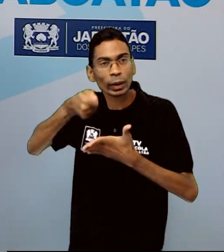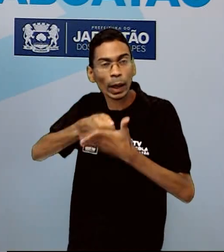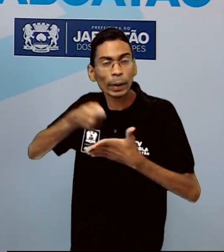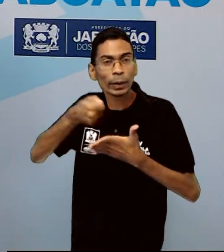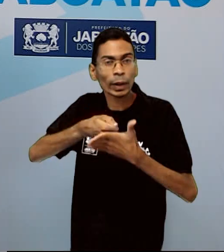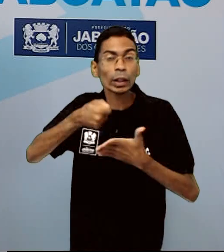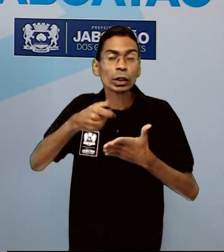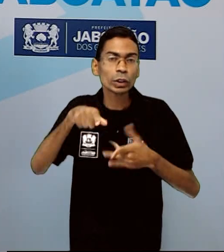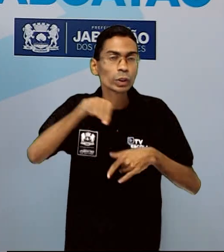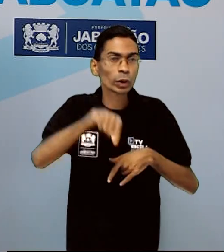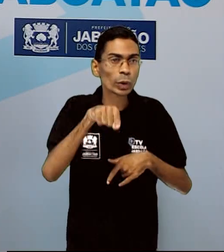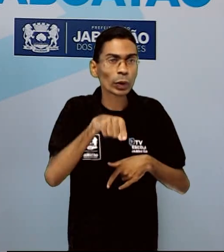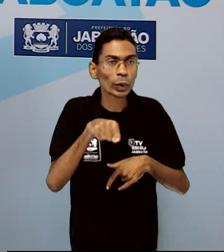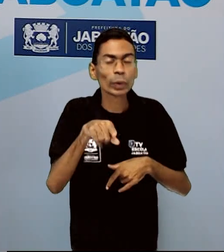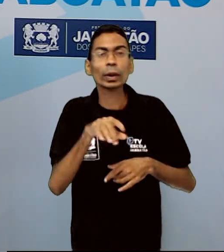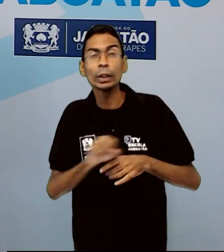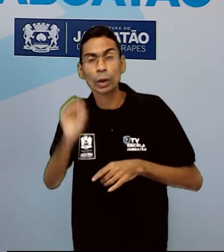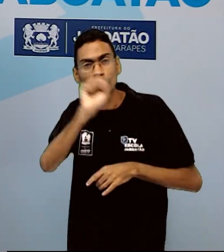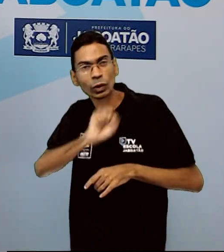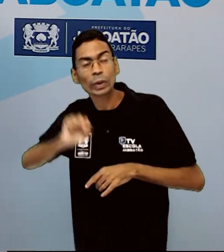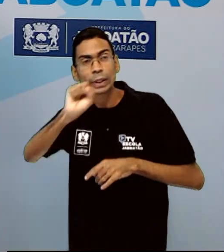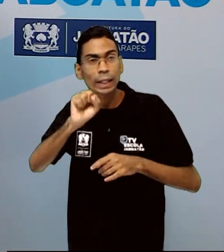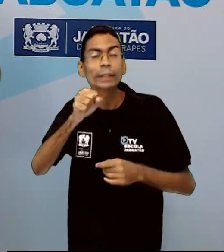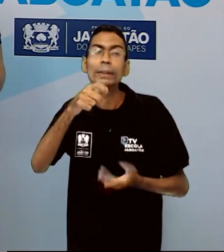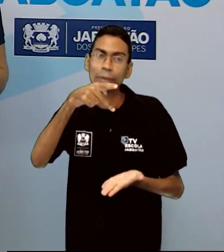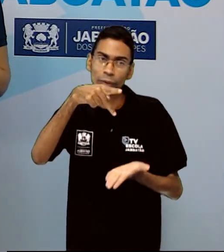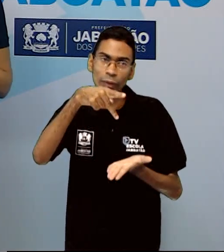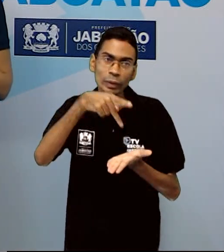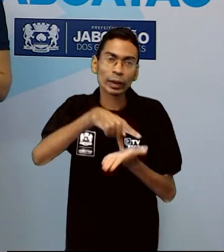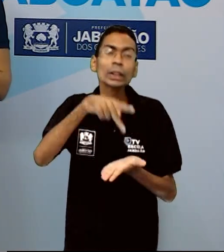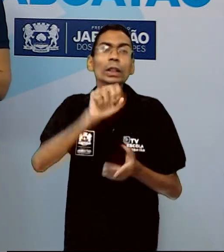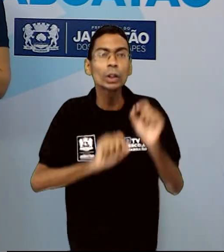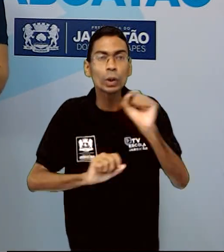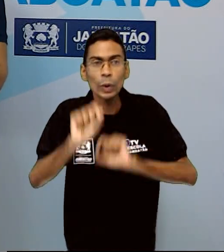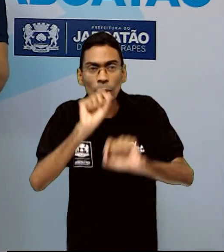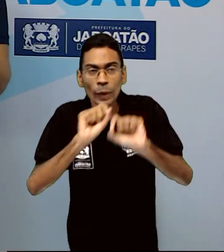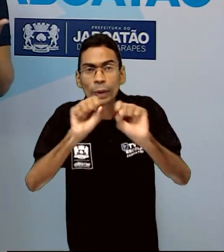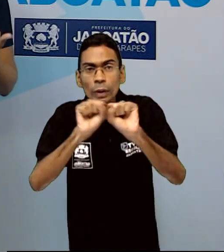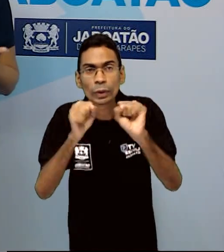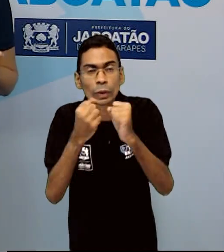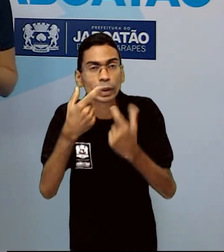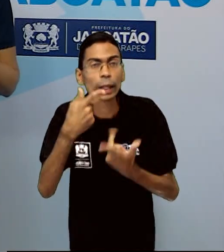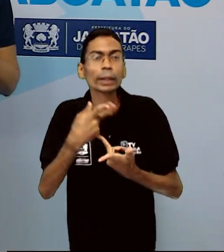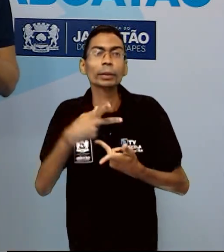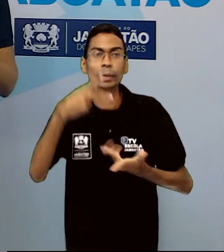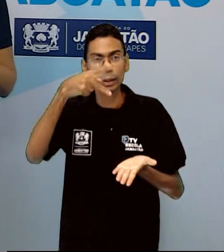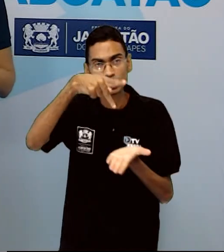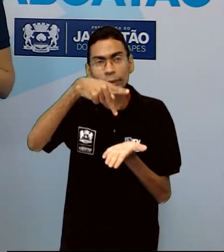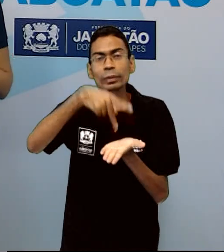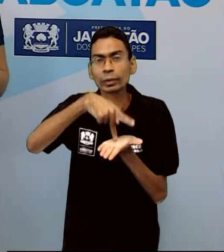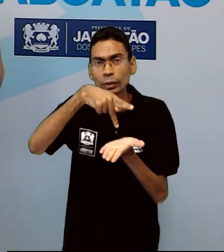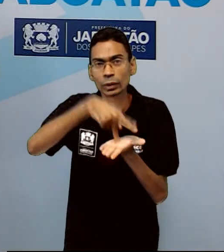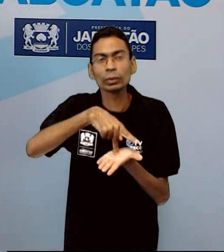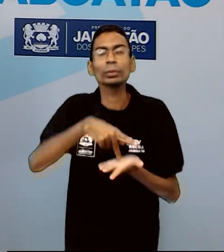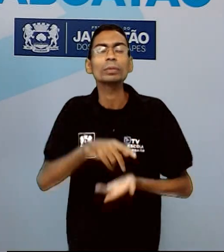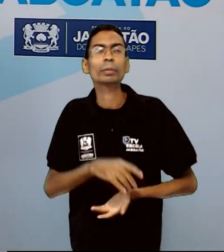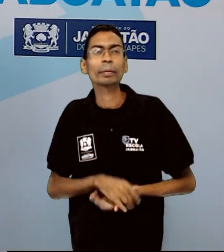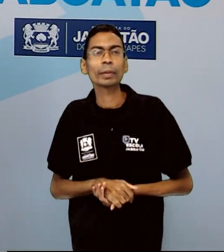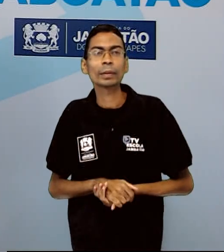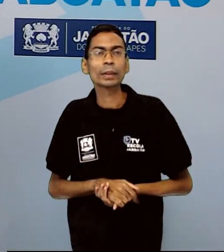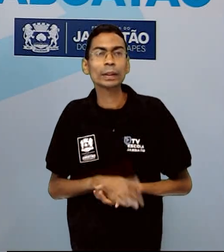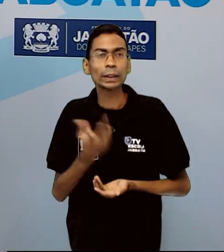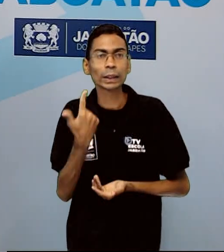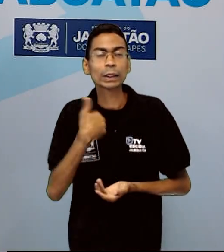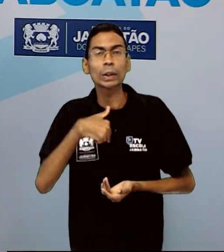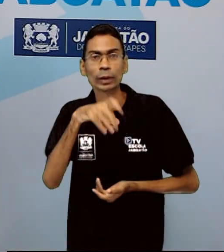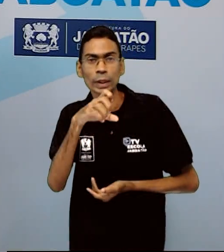mais justa. Então, conhecidas como Revolução Francesa, essas lutas ocorreram entre